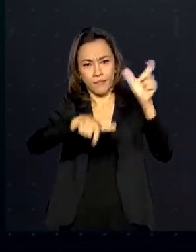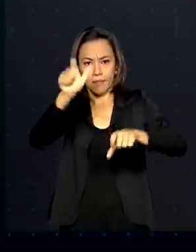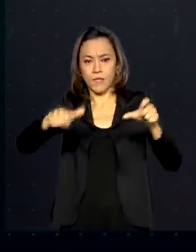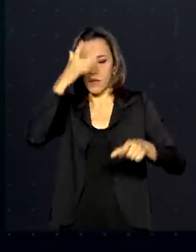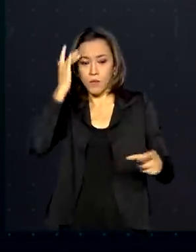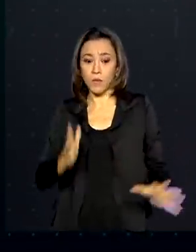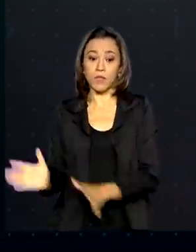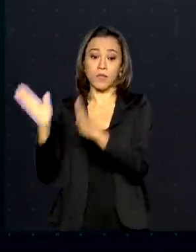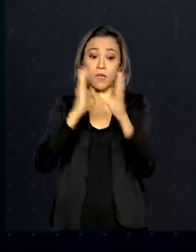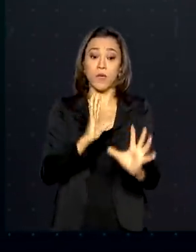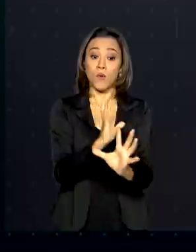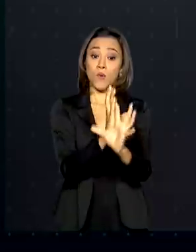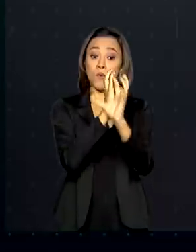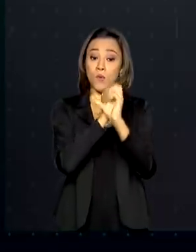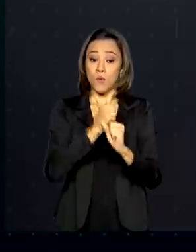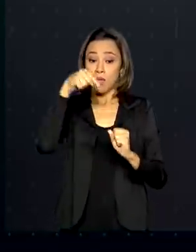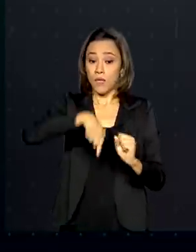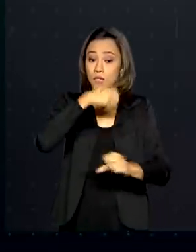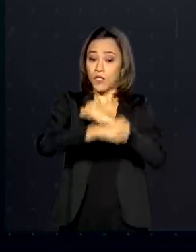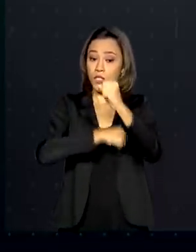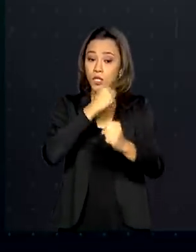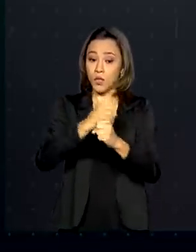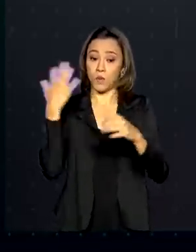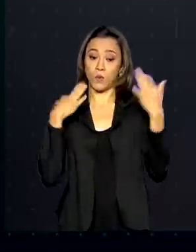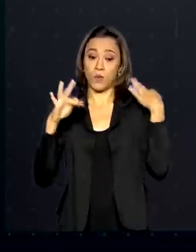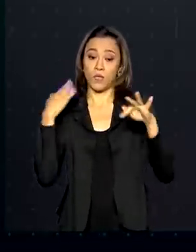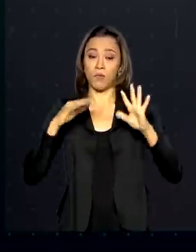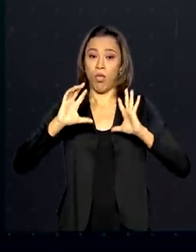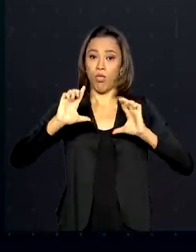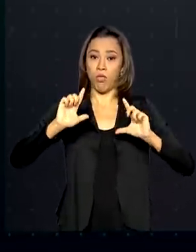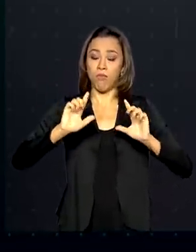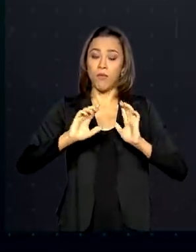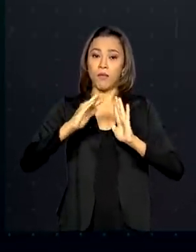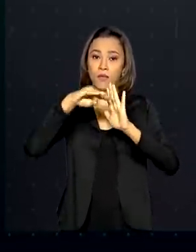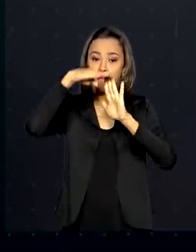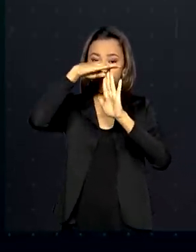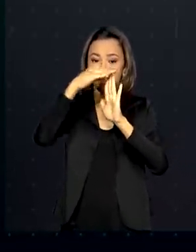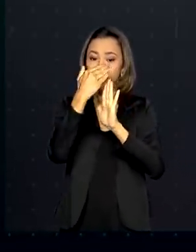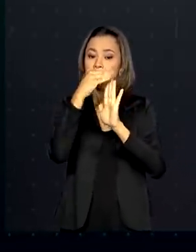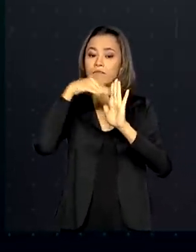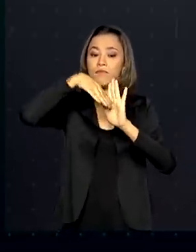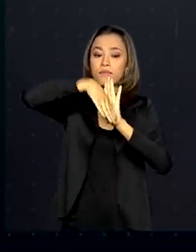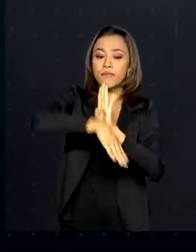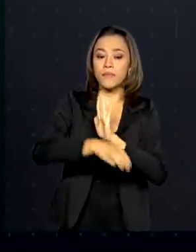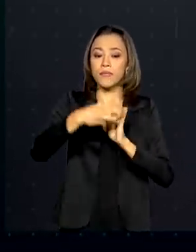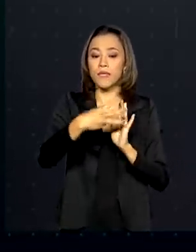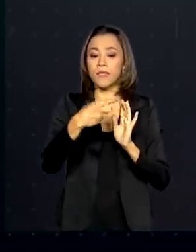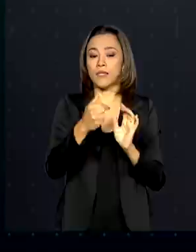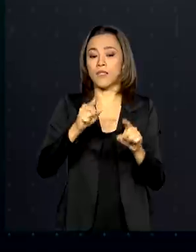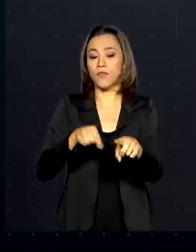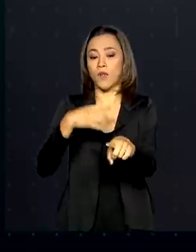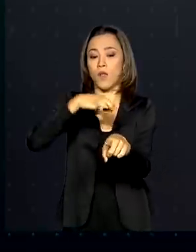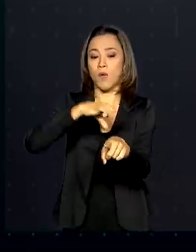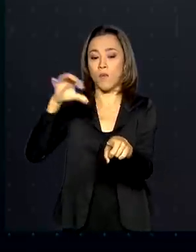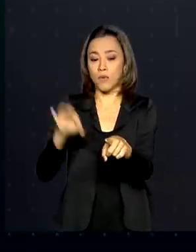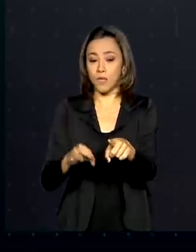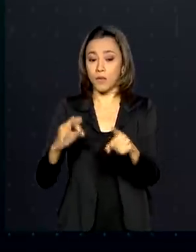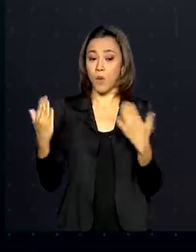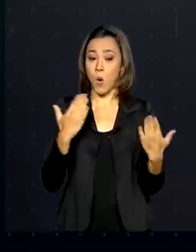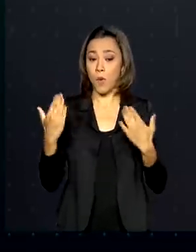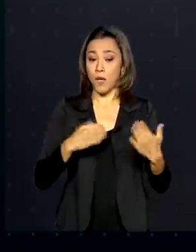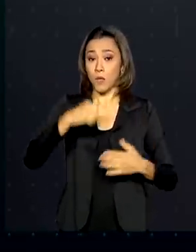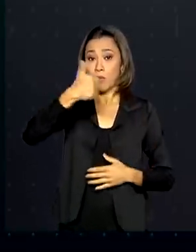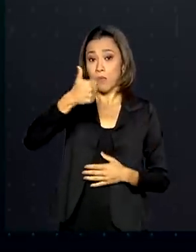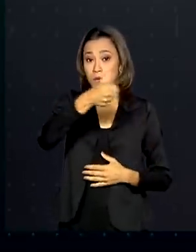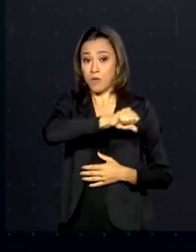faturamento das atividades turísticas teve retração de 37,9% em relação ao primeiro semestre